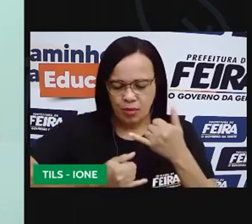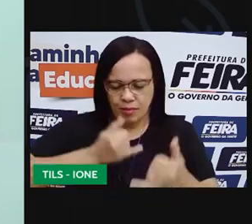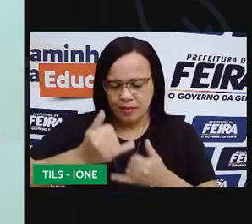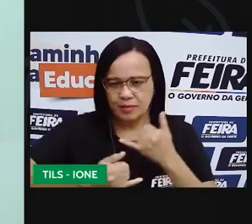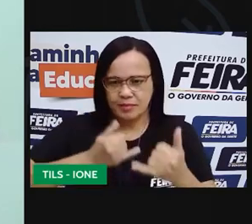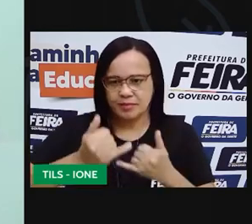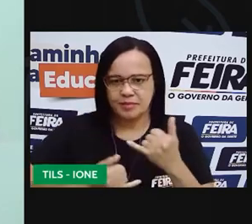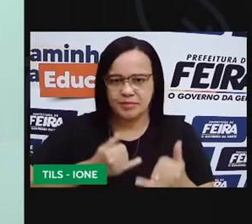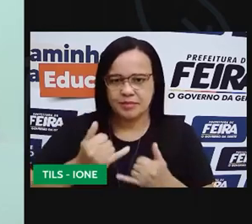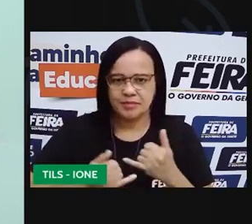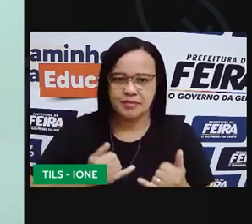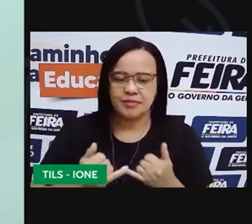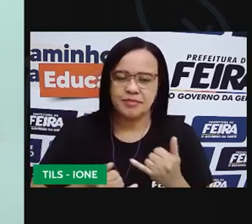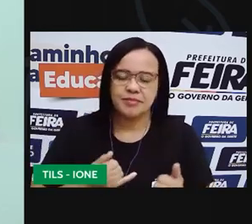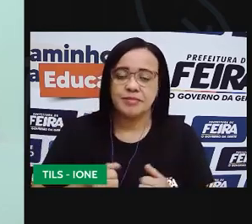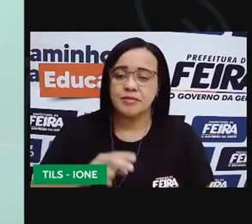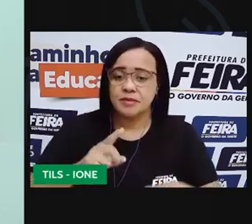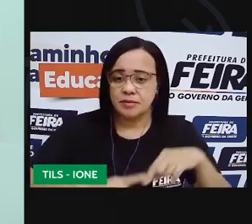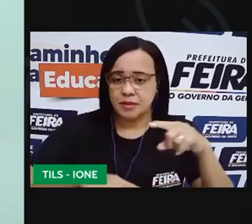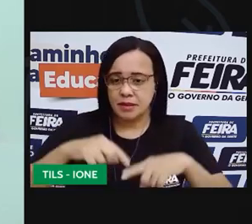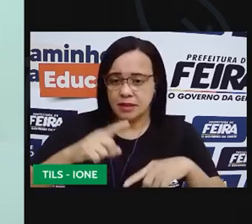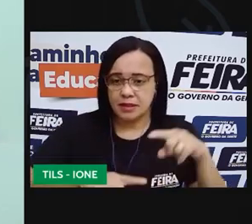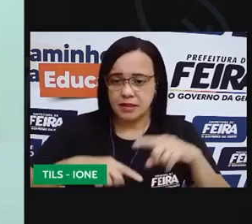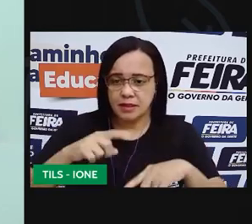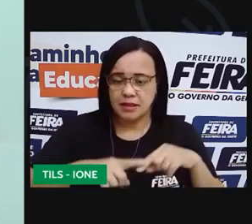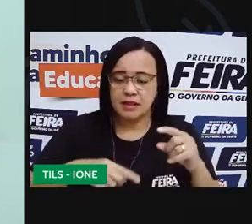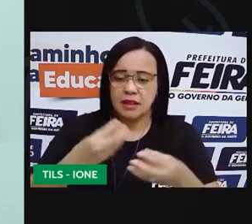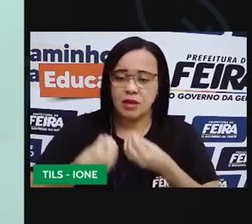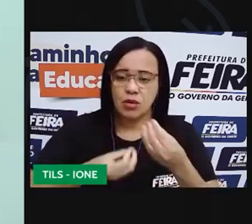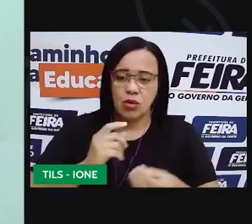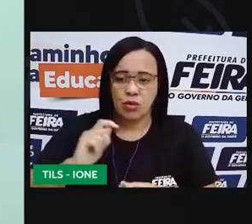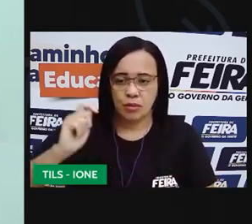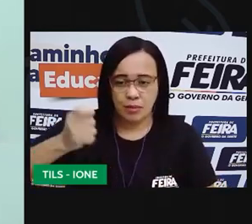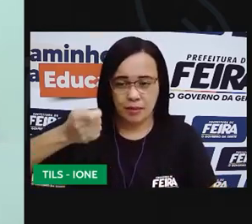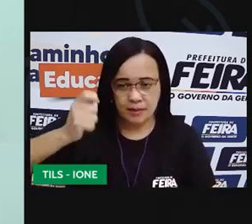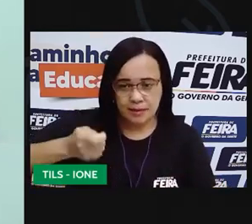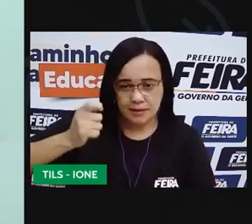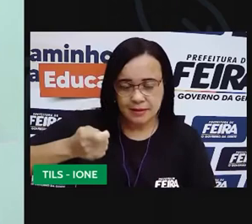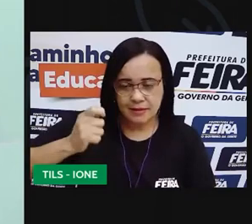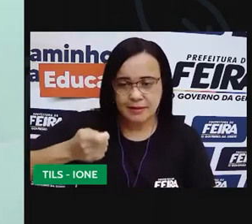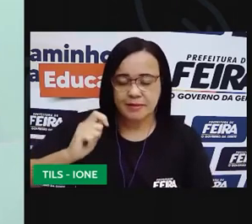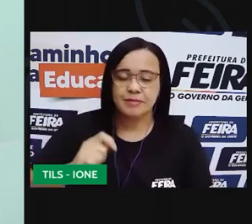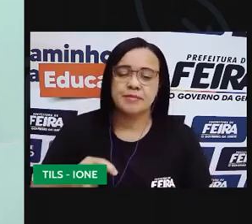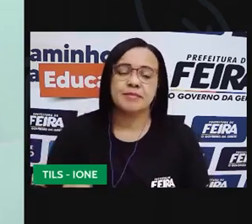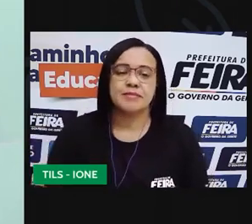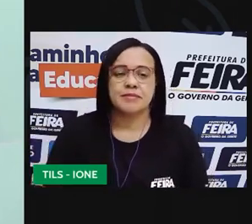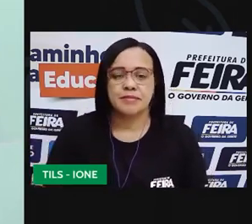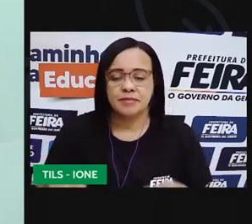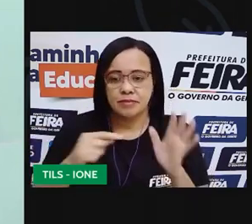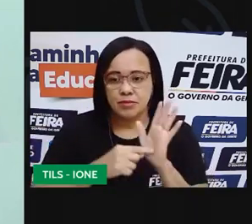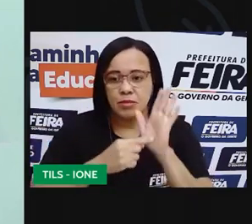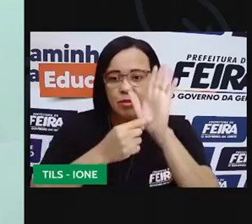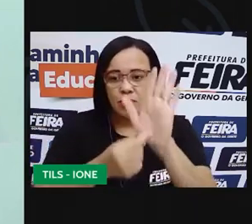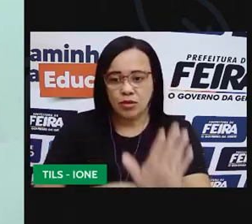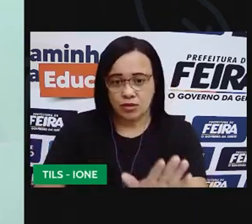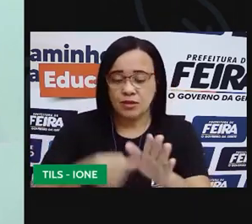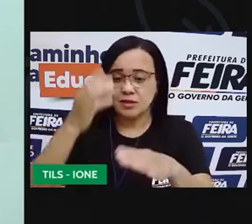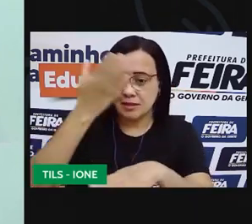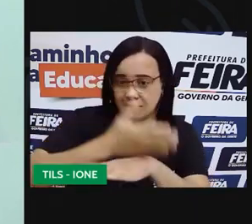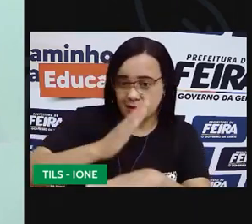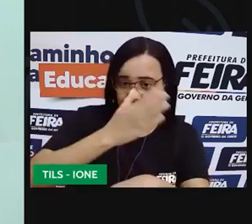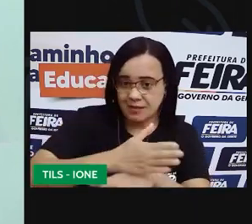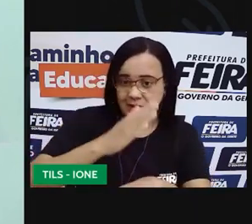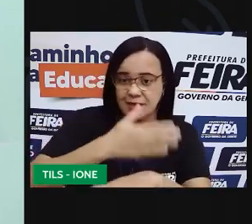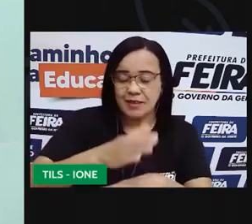e também já viu alguns materiais que podemos utilizar para confeccionar a pescaria, eu vou mostrar na prática para